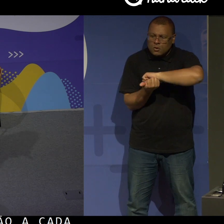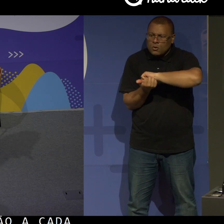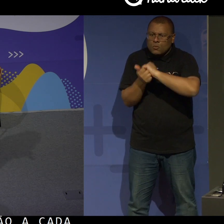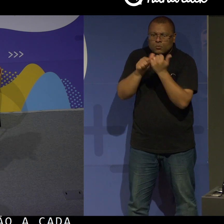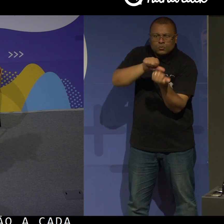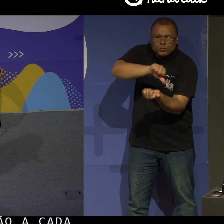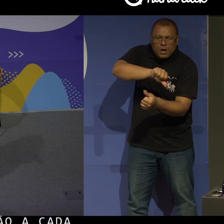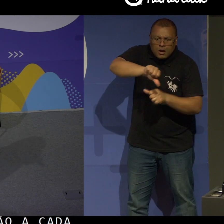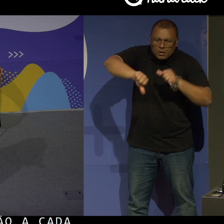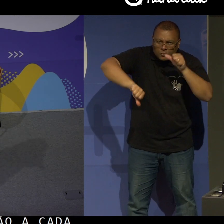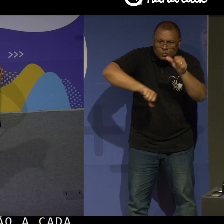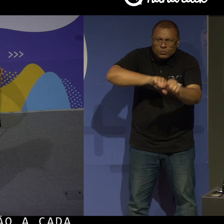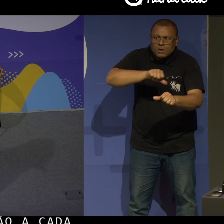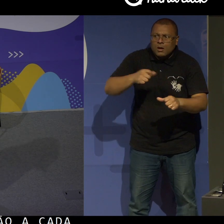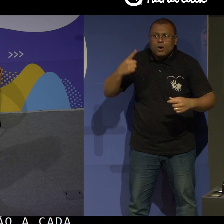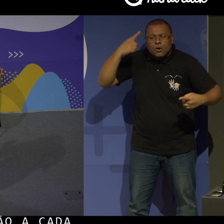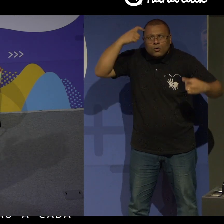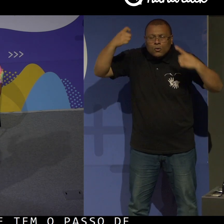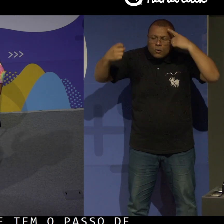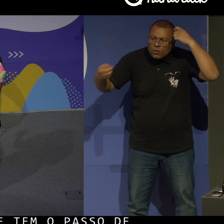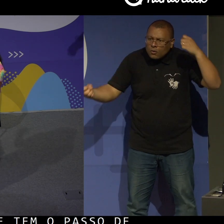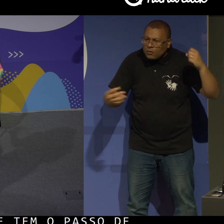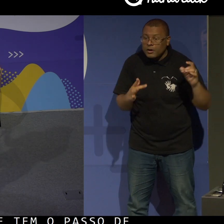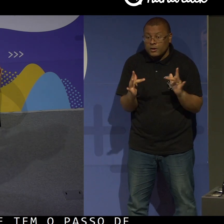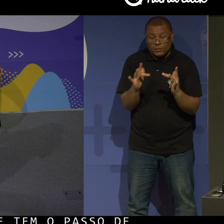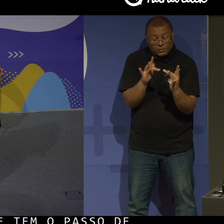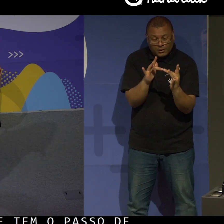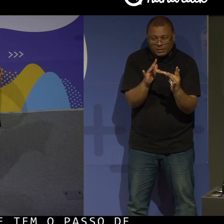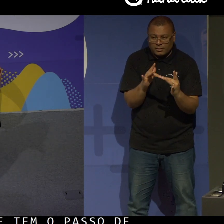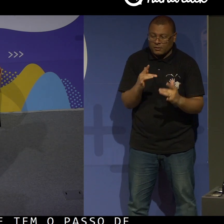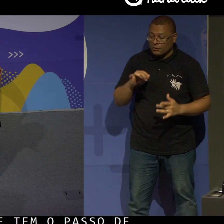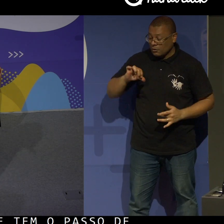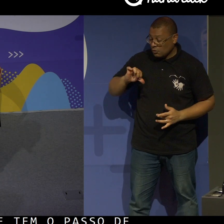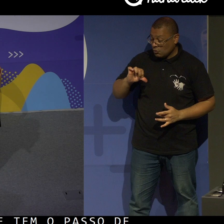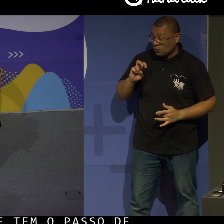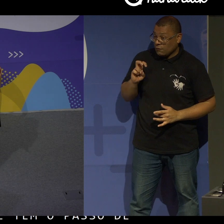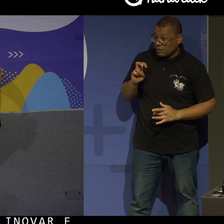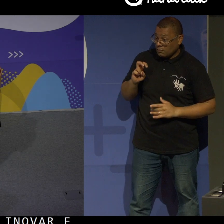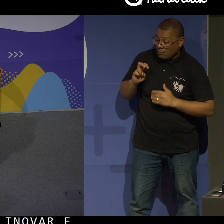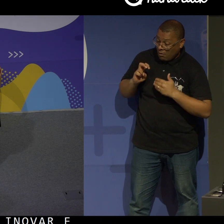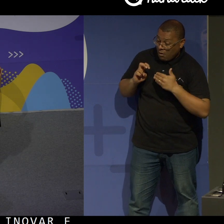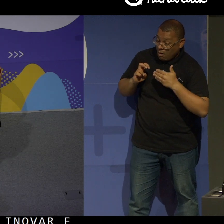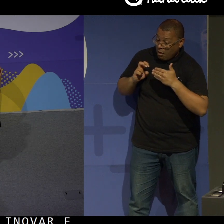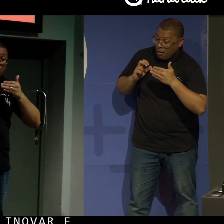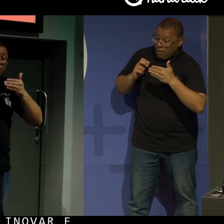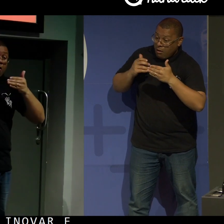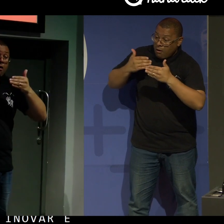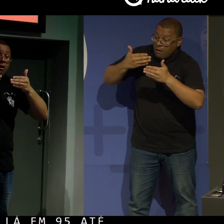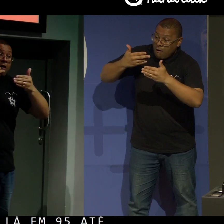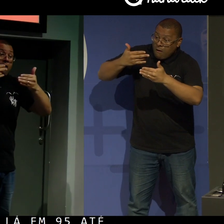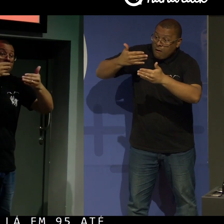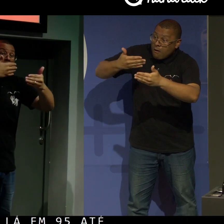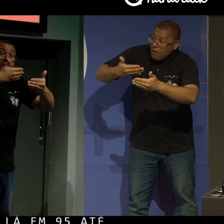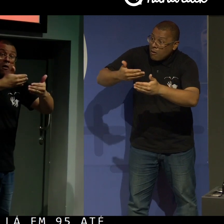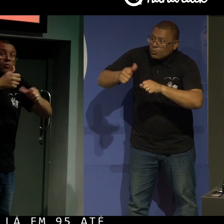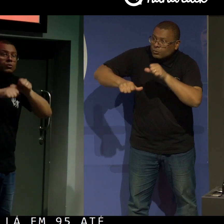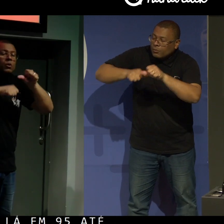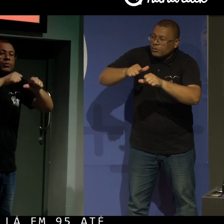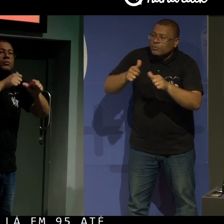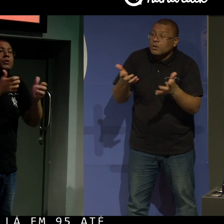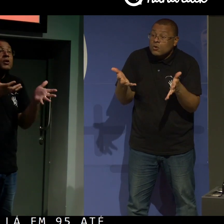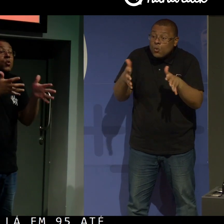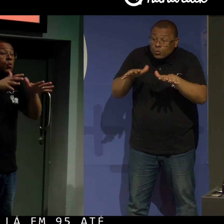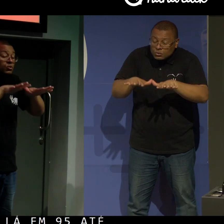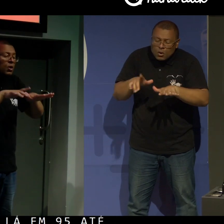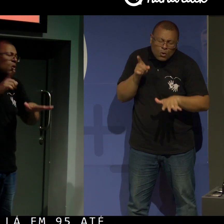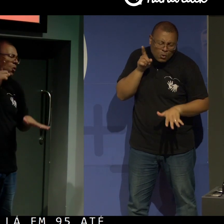de inovar e conectar. Então, lá em 1995, até hoje, a gente está transformando, porque a inclusão, a cada